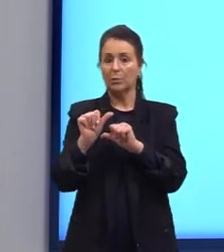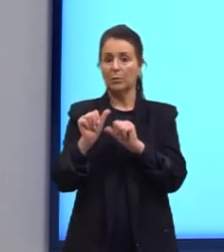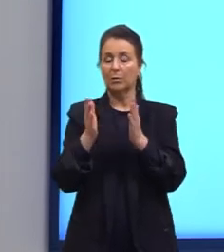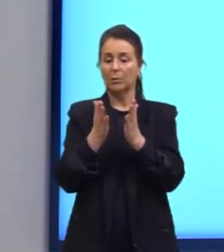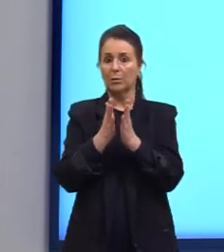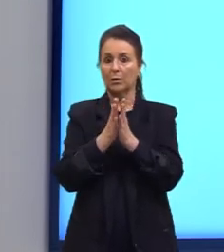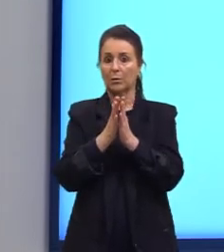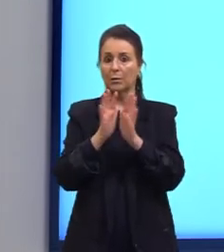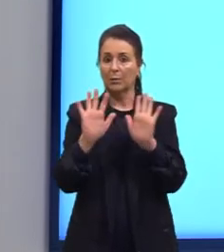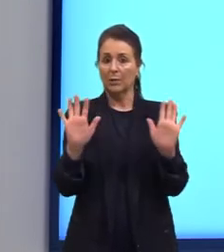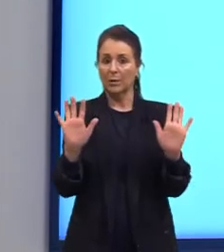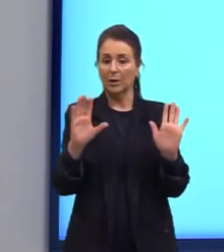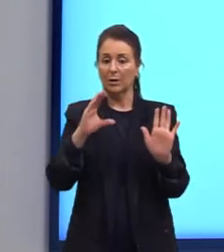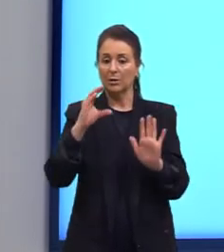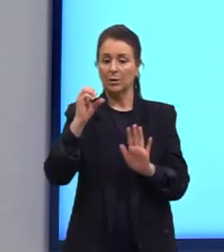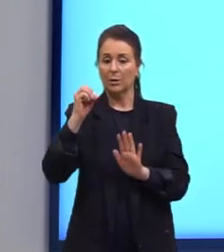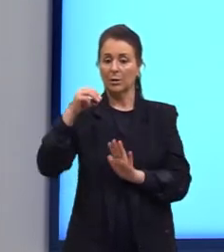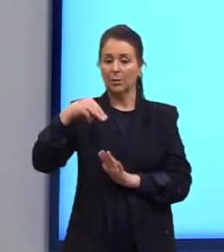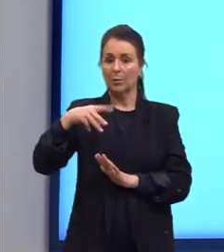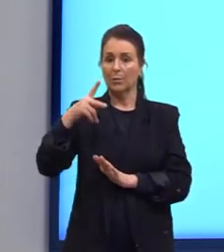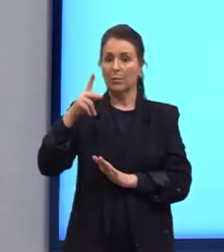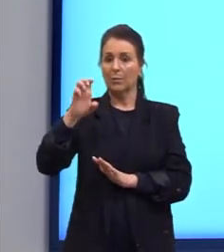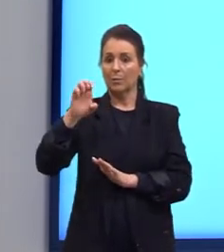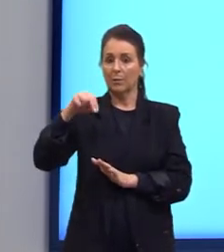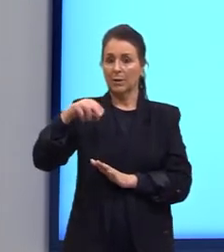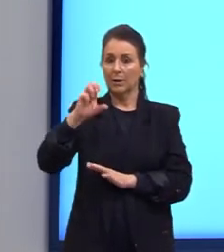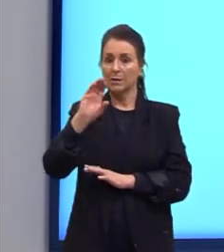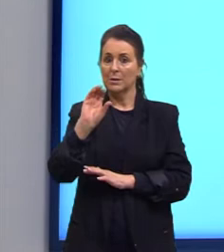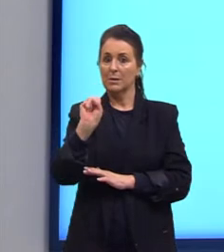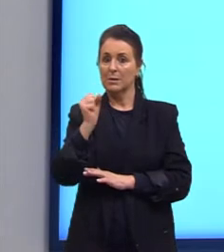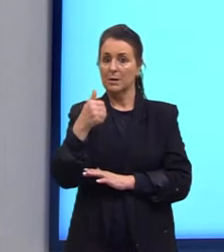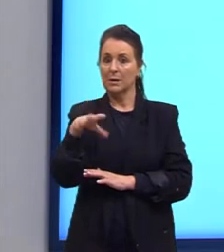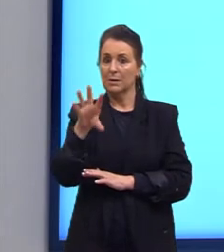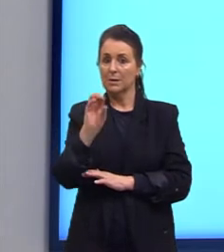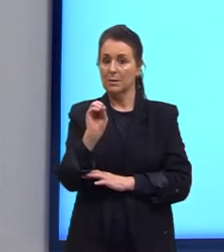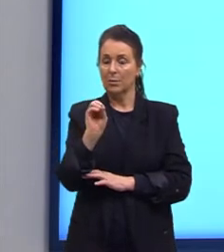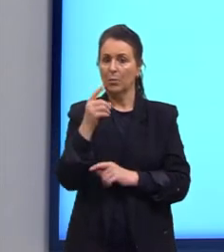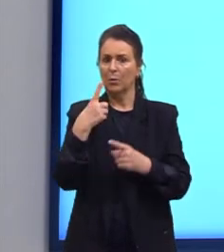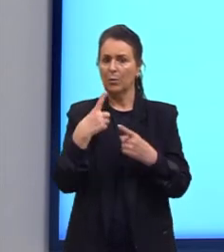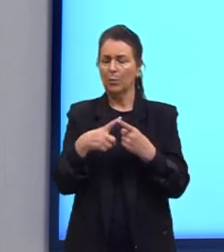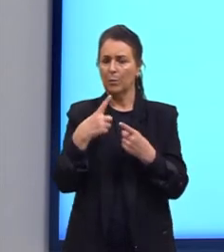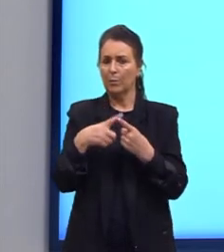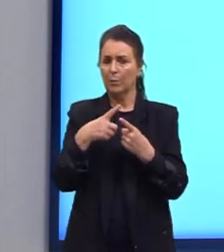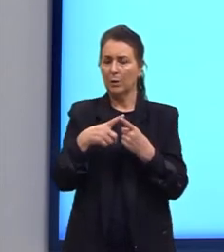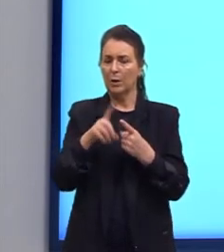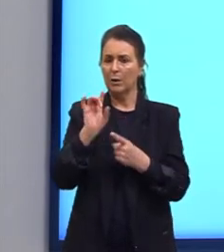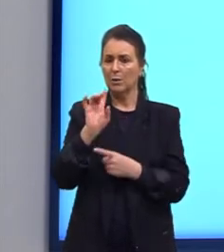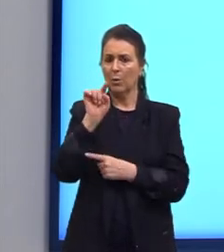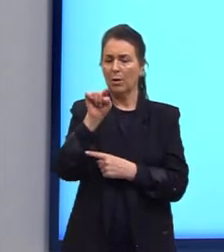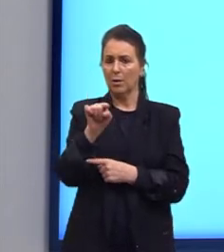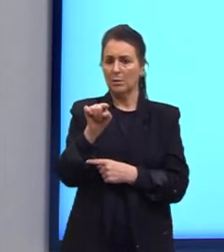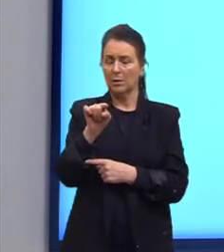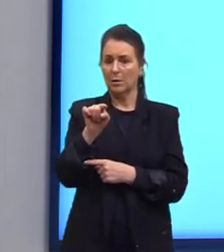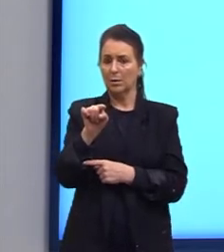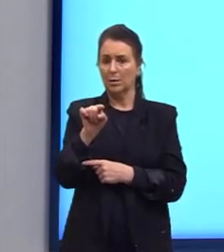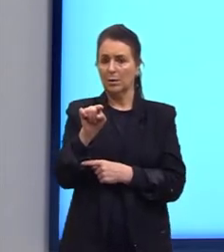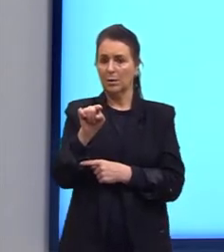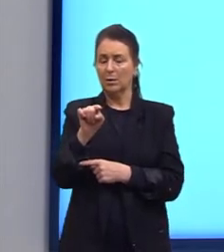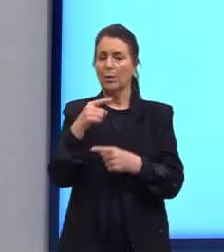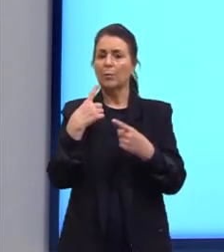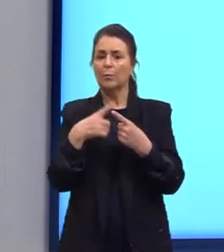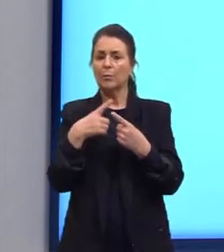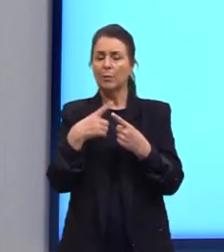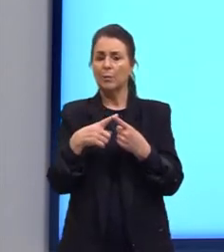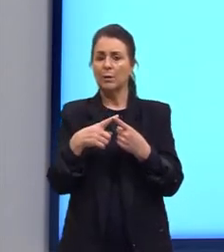compensação, ou metameria. Por que é só posição de heteroátomo?